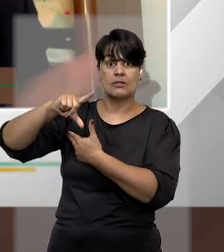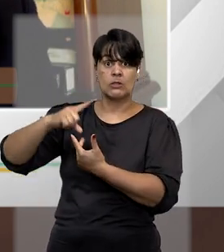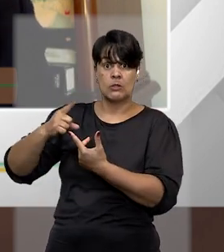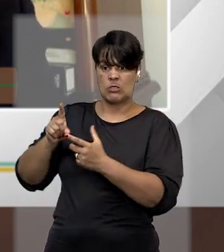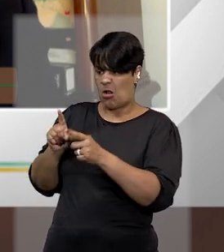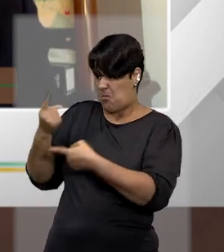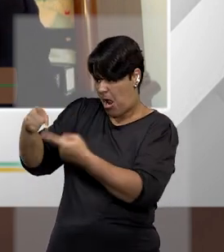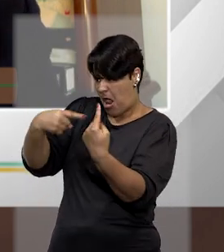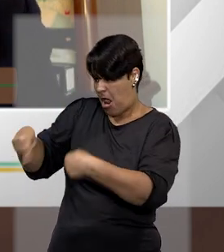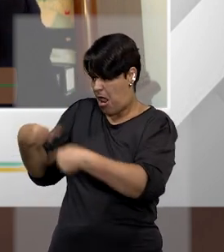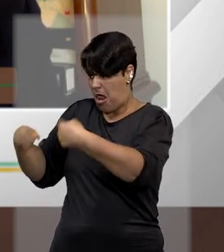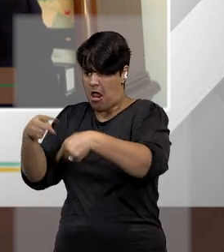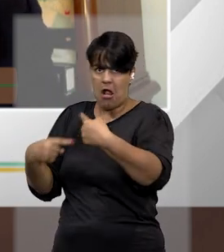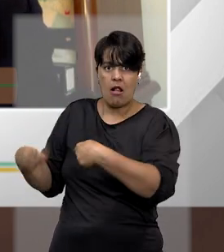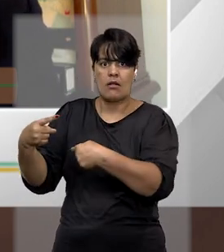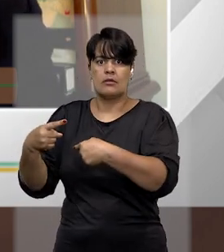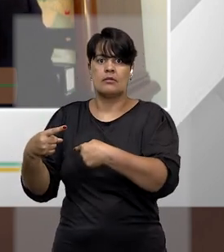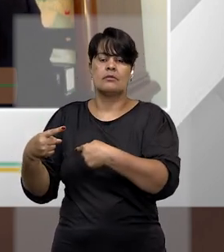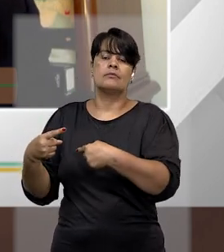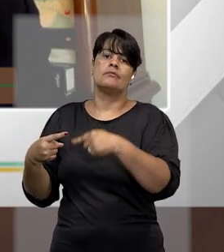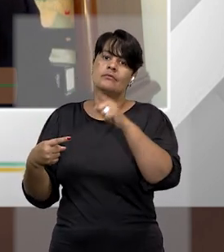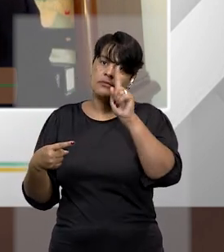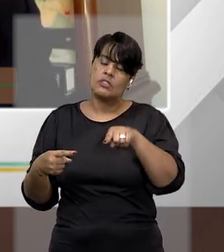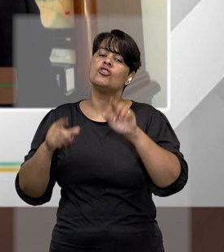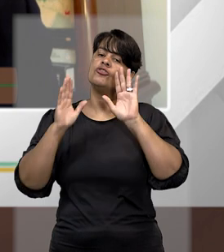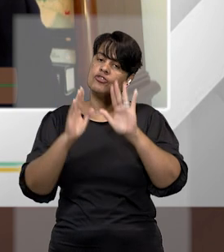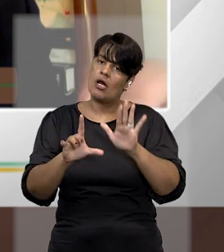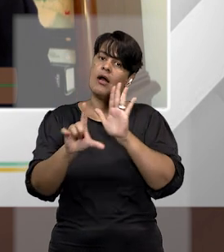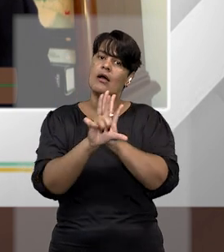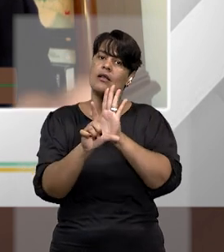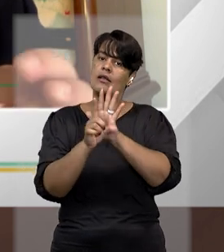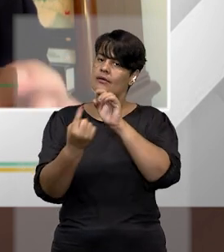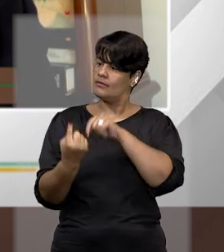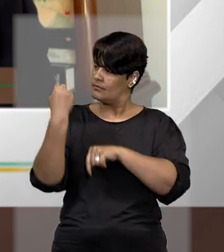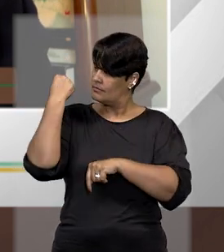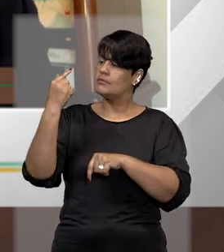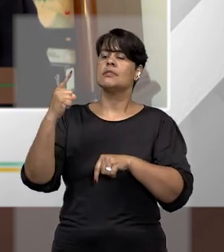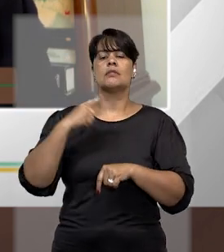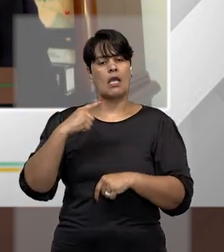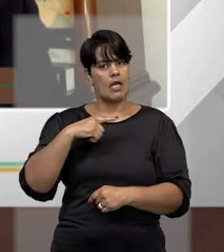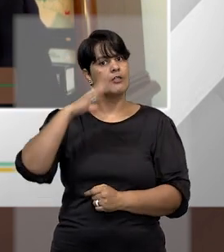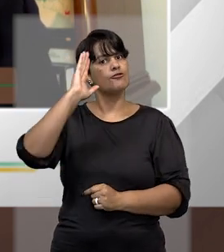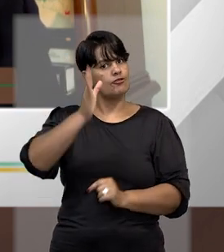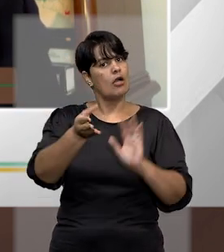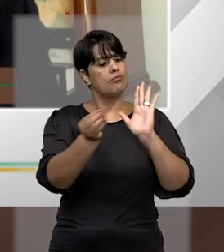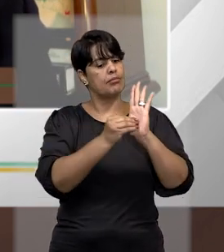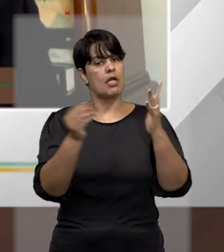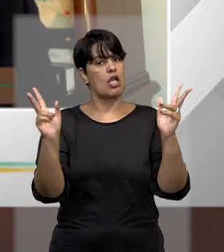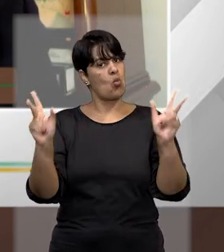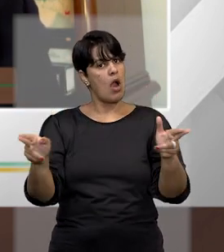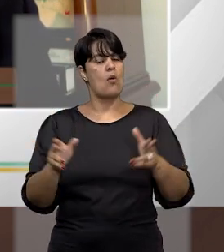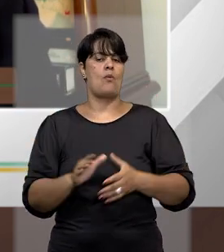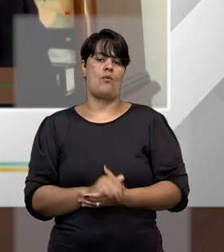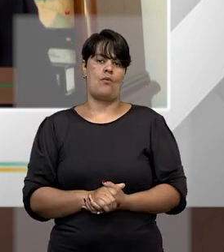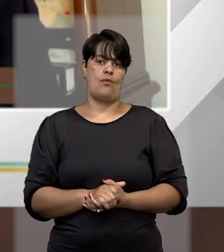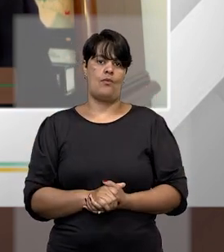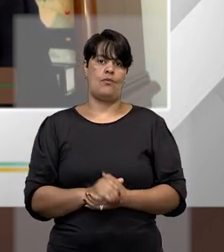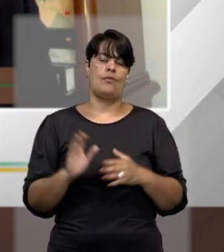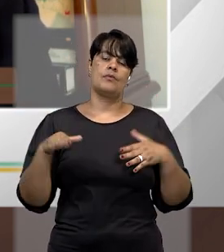já constava da antiga lei de segurança nacional. E sempre me pareceu algo que feria